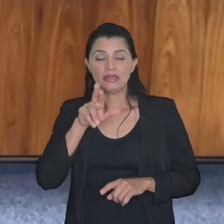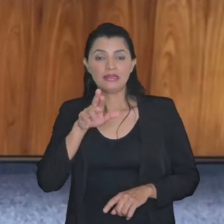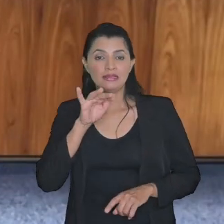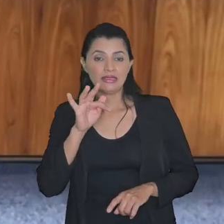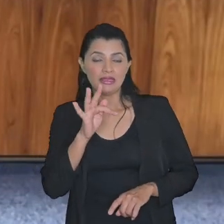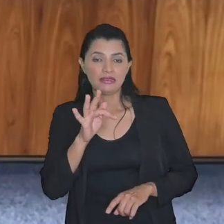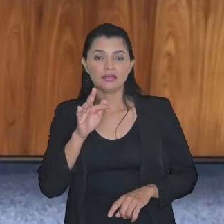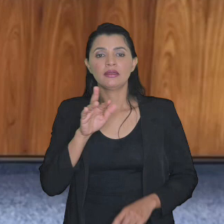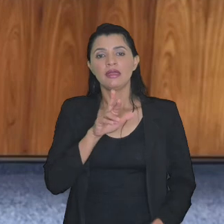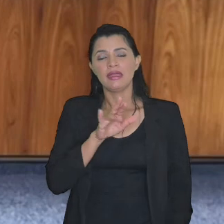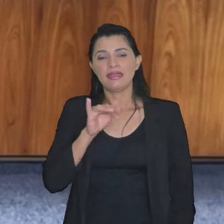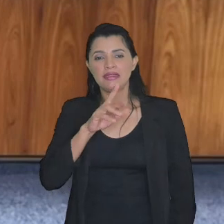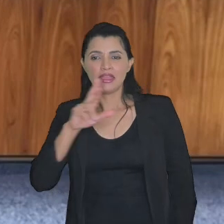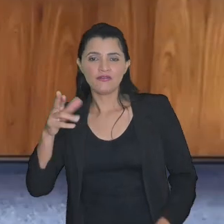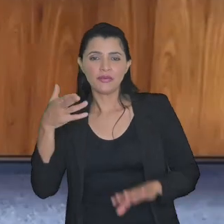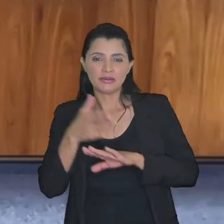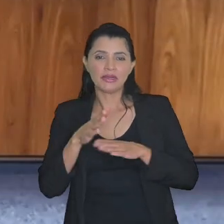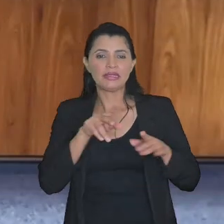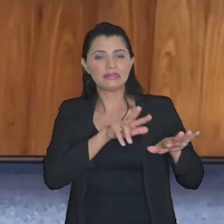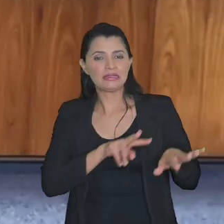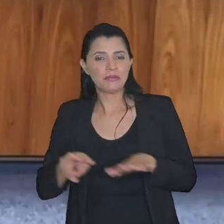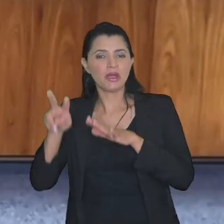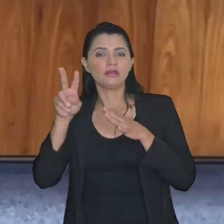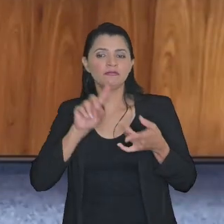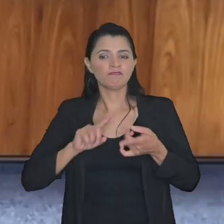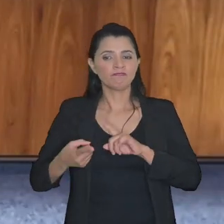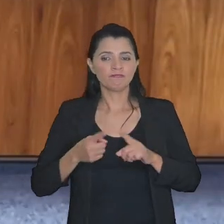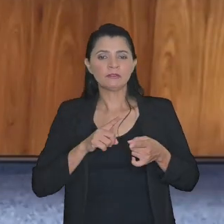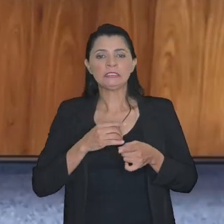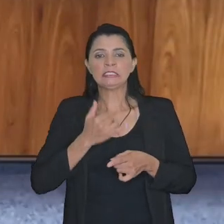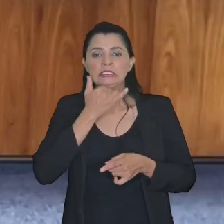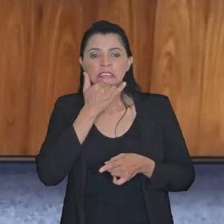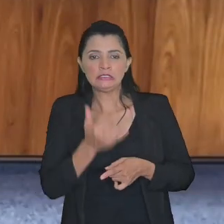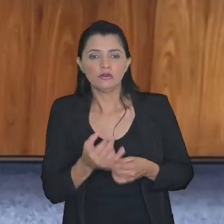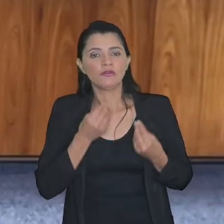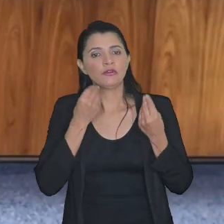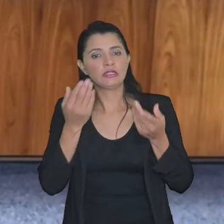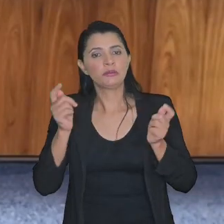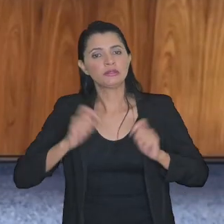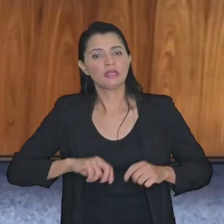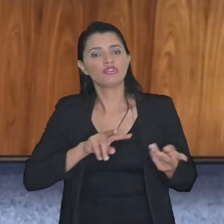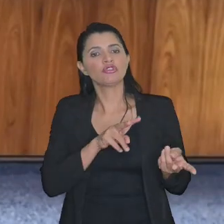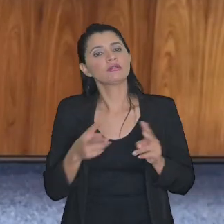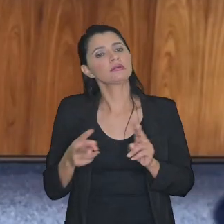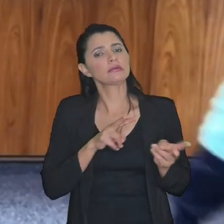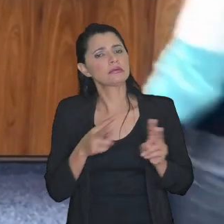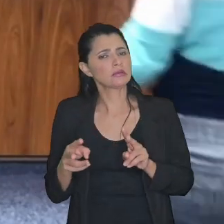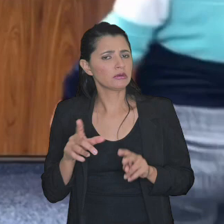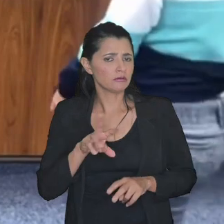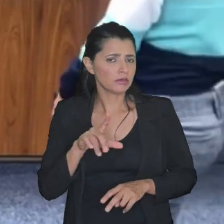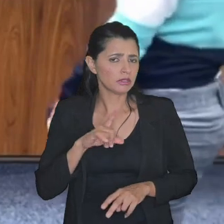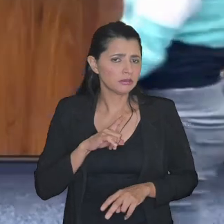participar da Semana Nacional de Conciliação oferecendo a possibilidade de transação